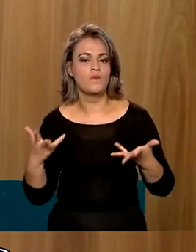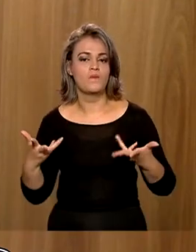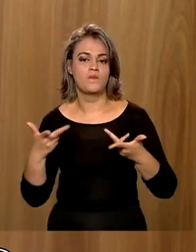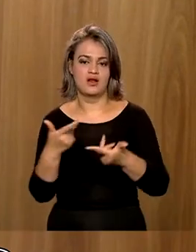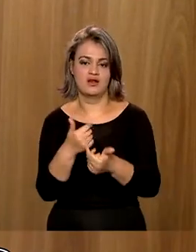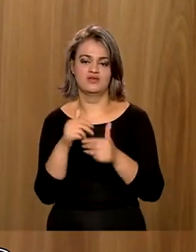a sua família.